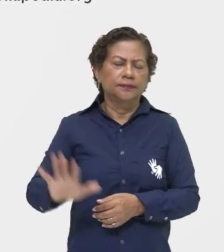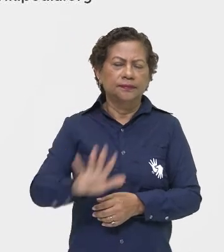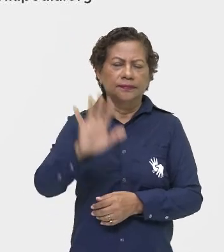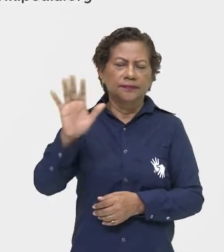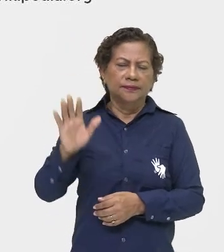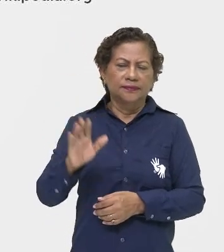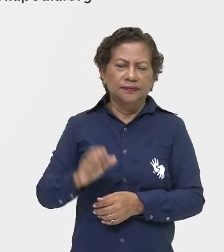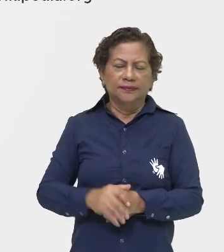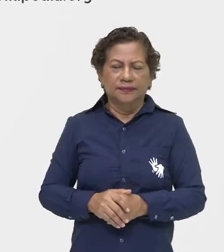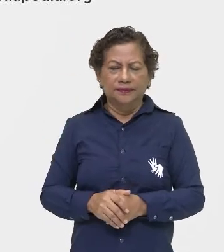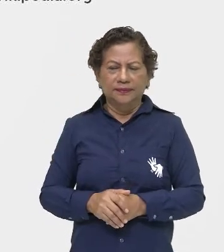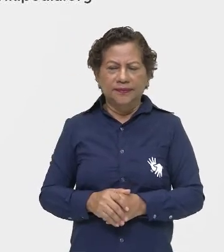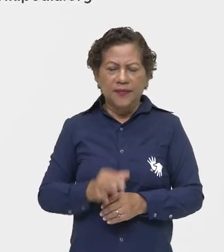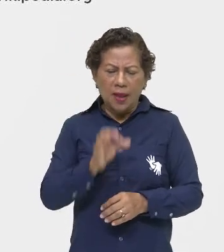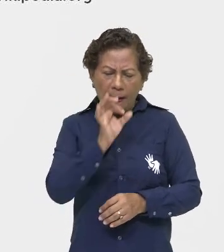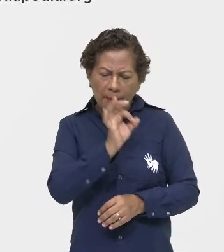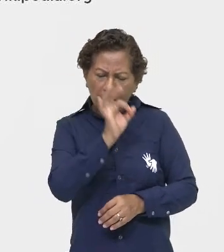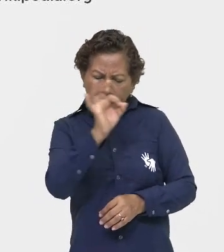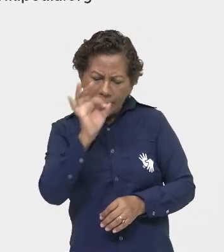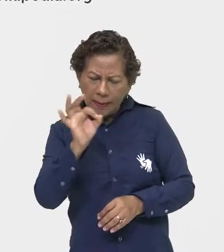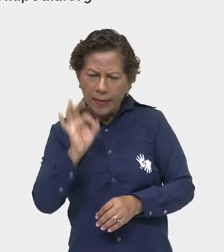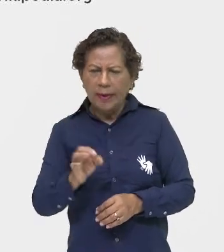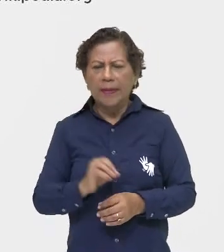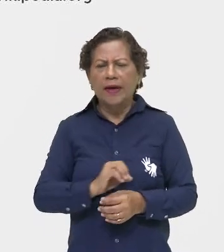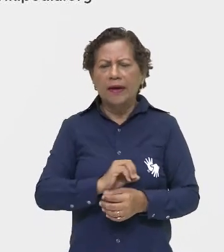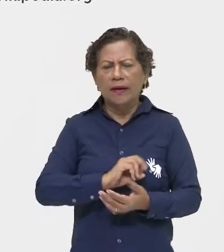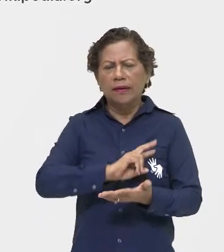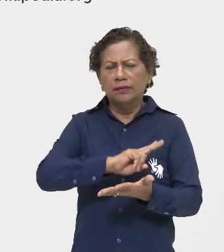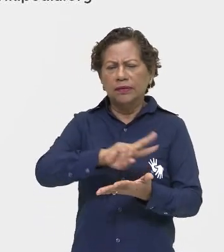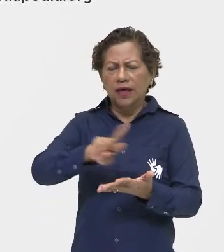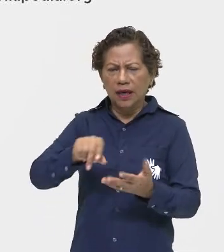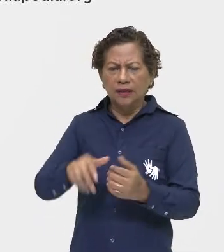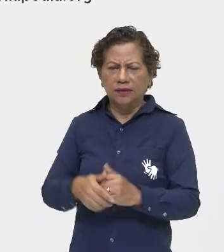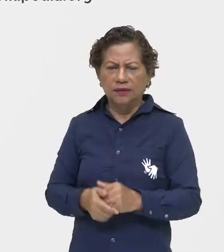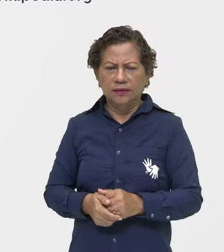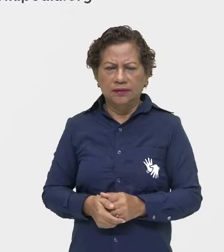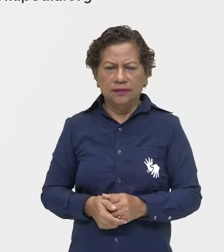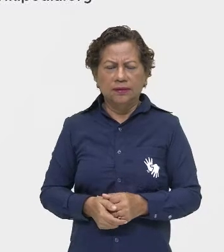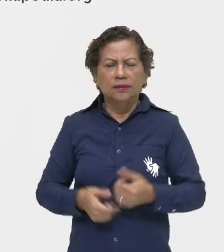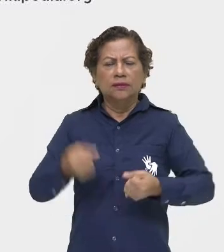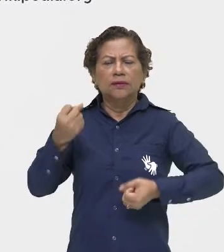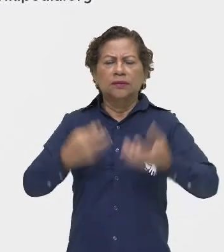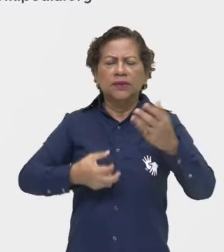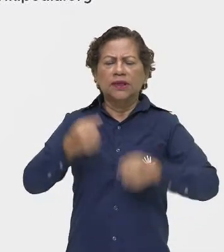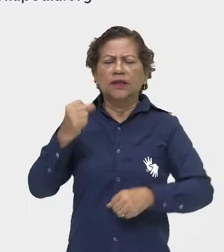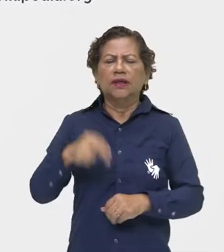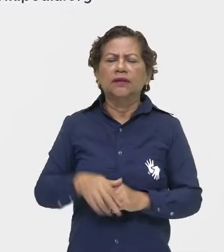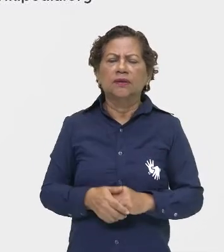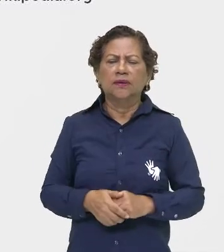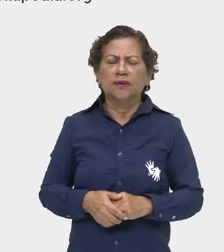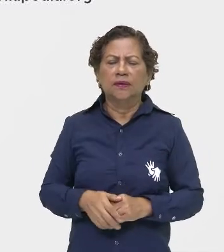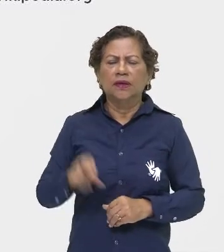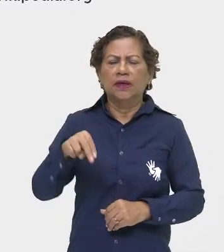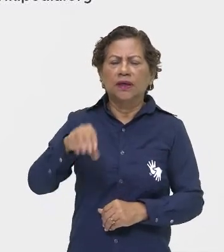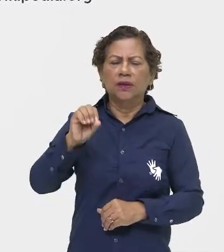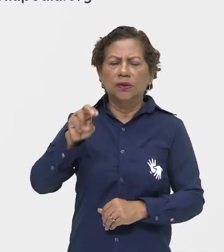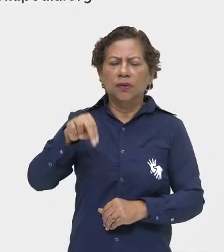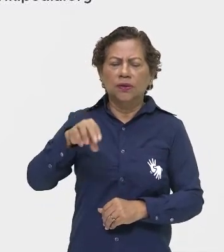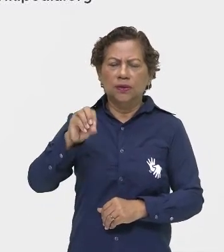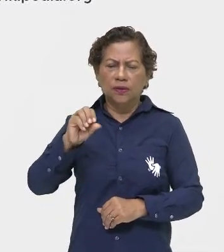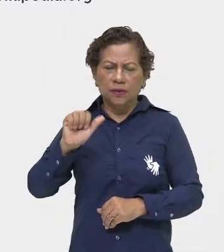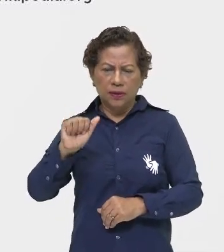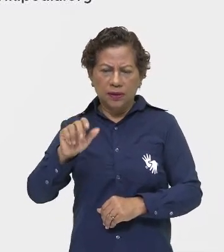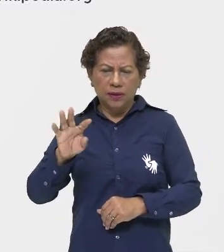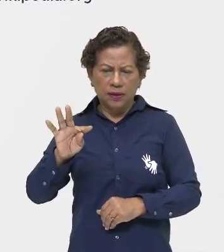matérias em nanoescalas. escalas. E aí, falando sobre a nanoarte, ela, como eu falei para vocês,